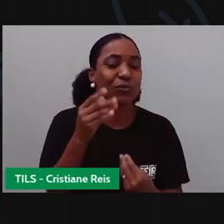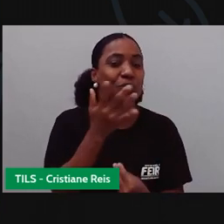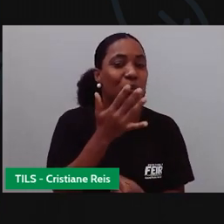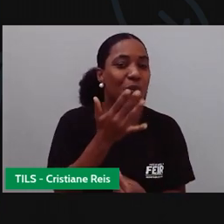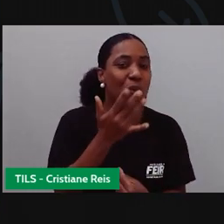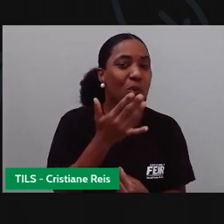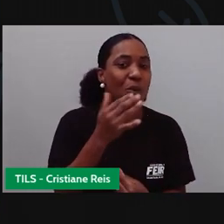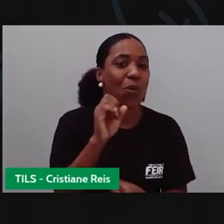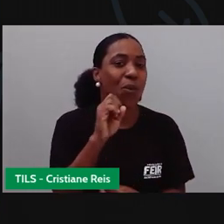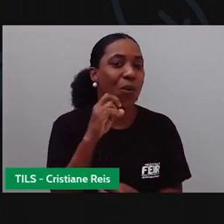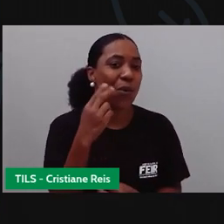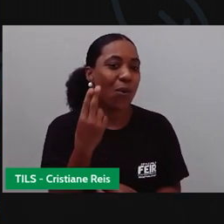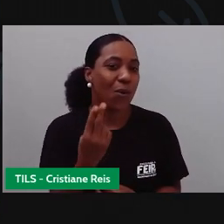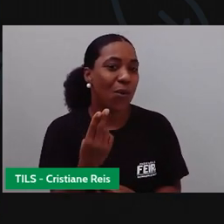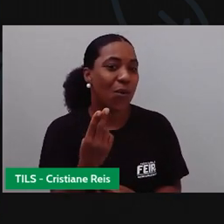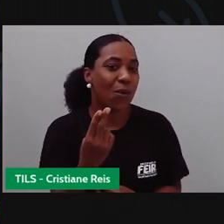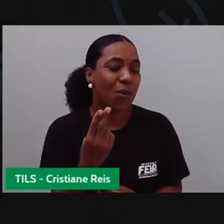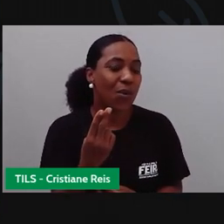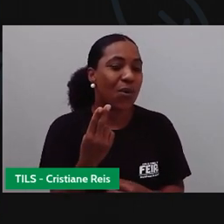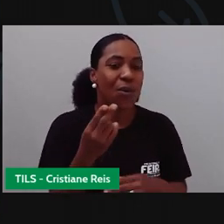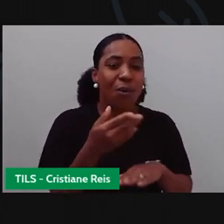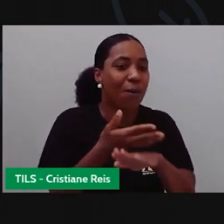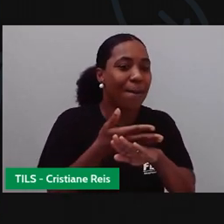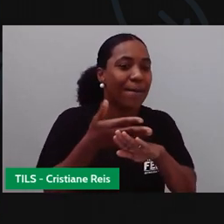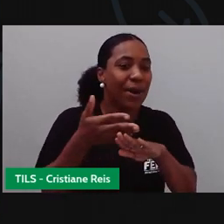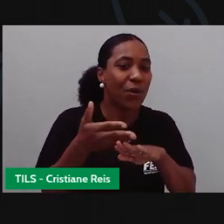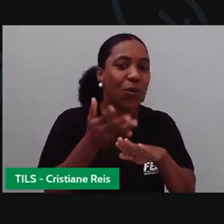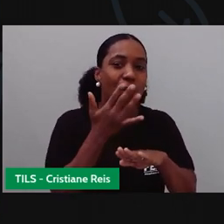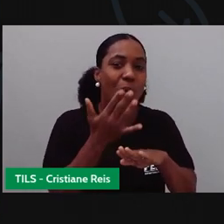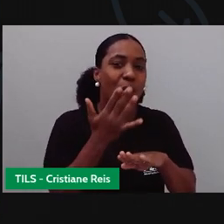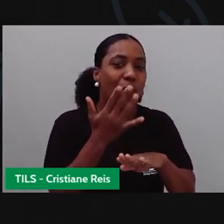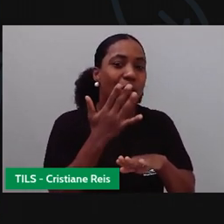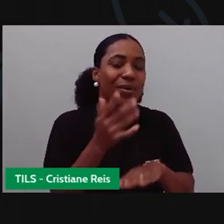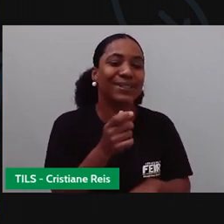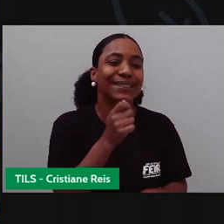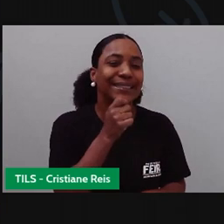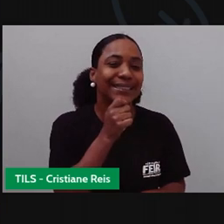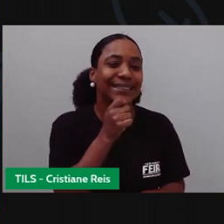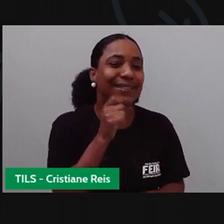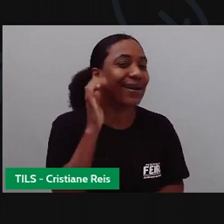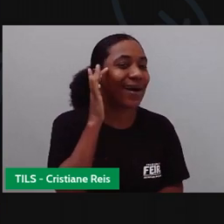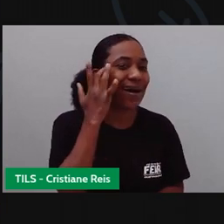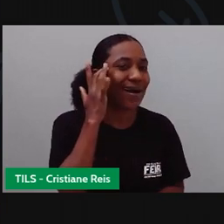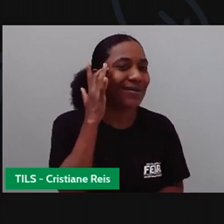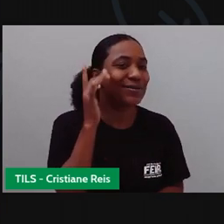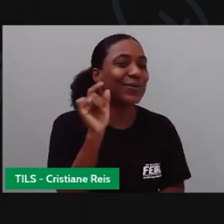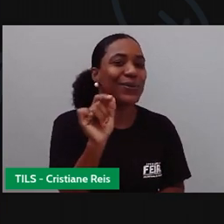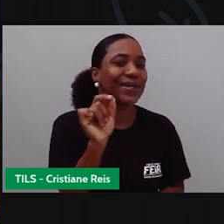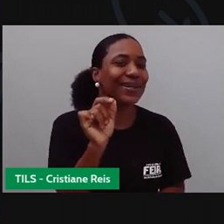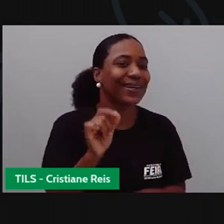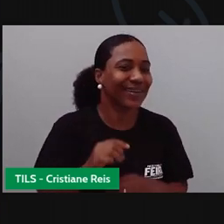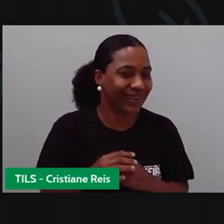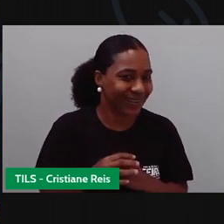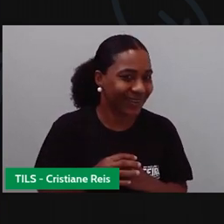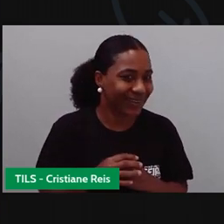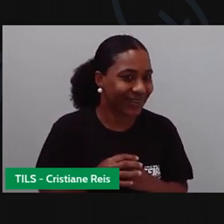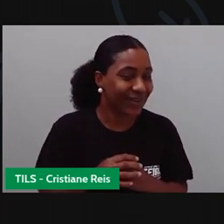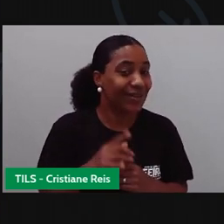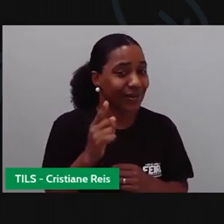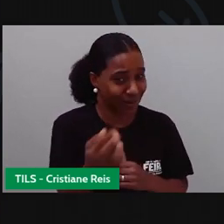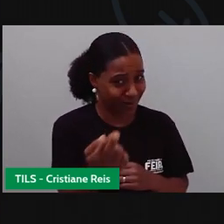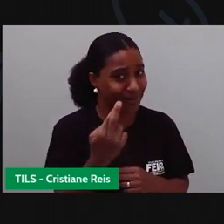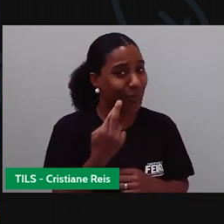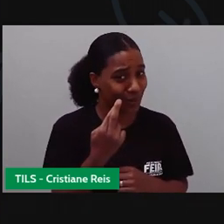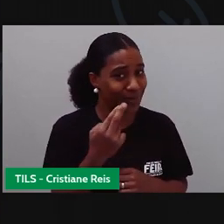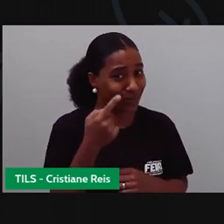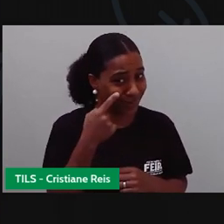ou ele é a ausência de cores? E aí, o que é que vocês acham? Tá lançado o desafio aí. Eu quero a